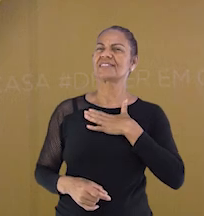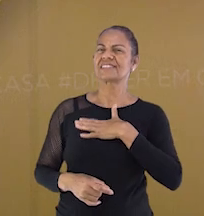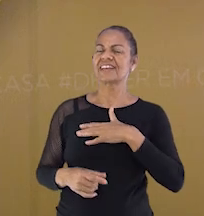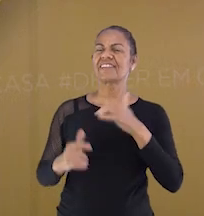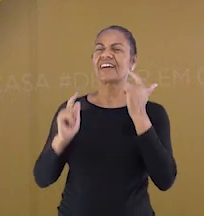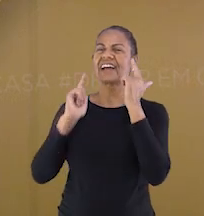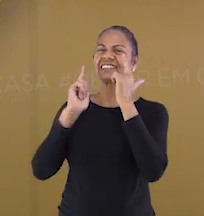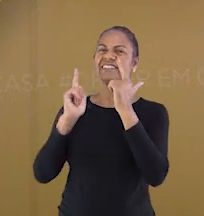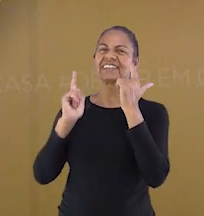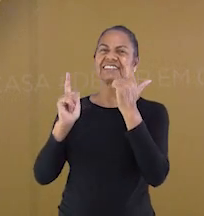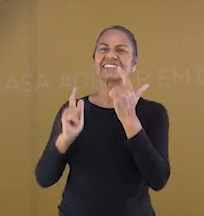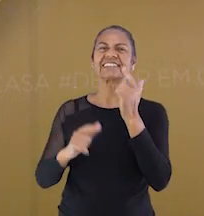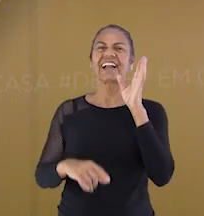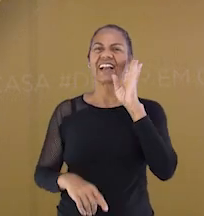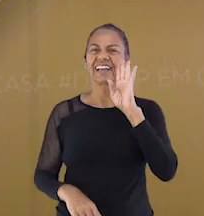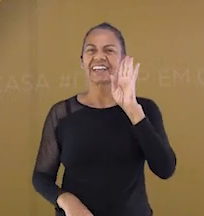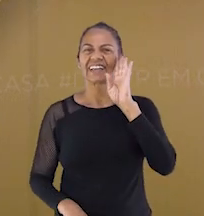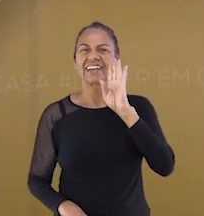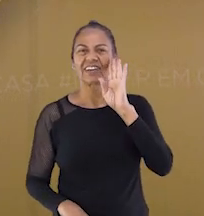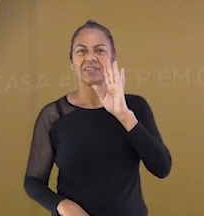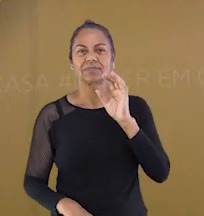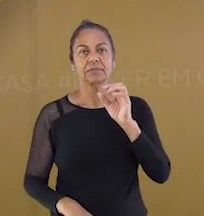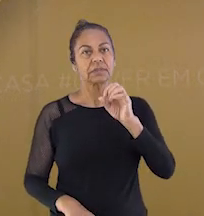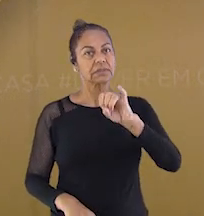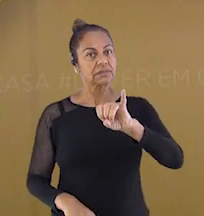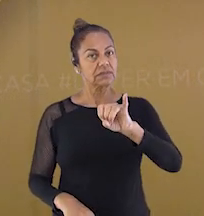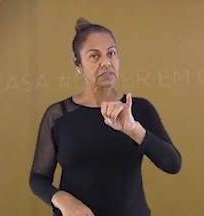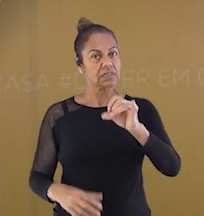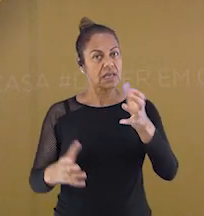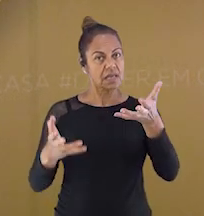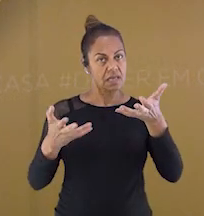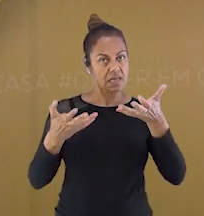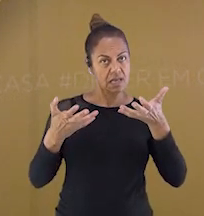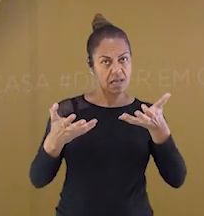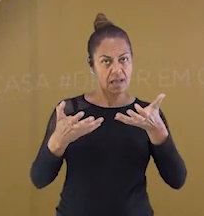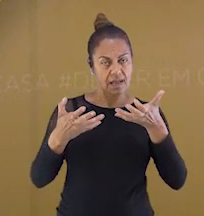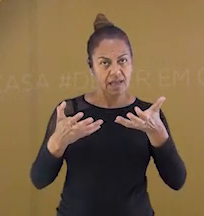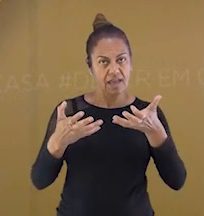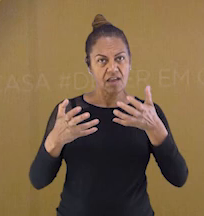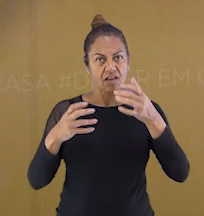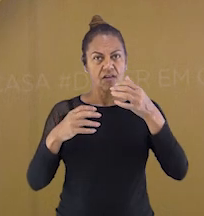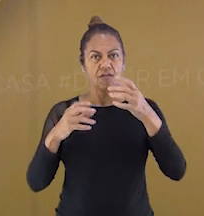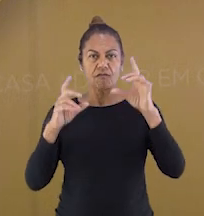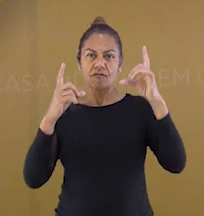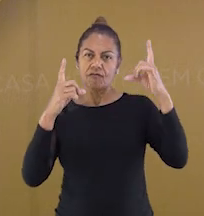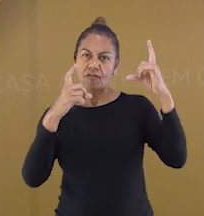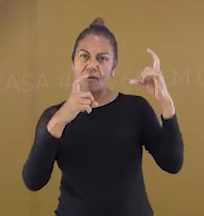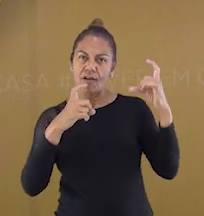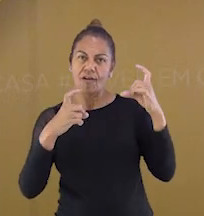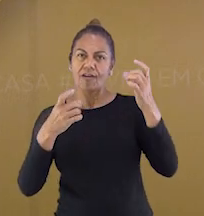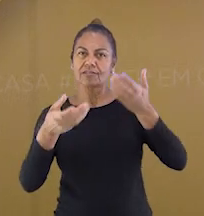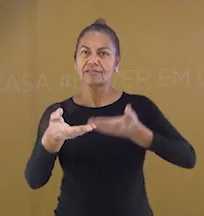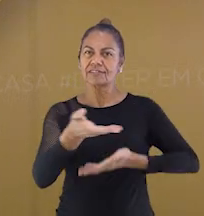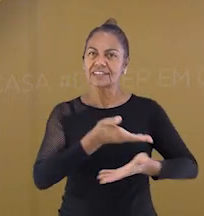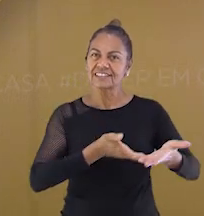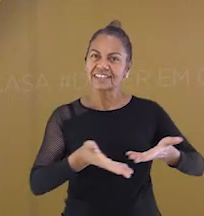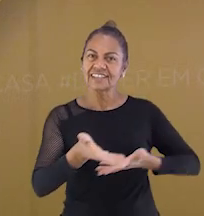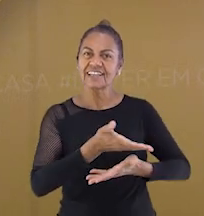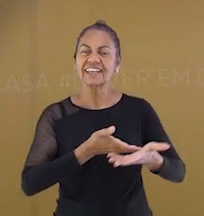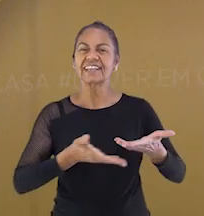divertido. E claro, se você quiser nos enviar uma foto ou um vídeo com a sua